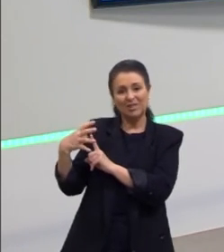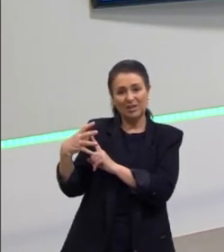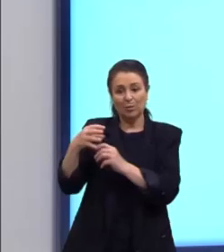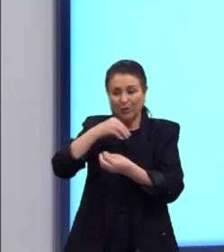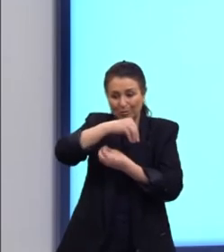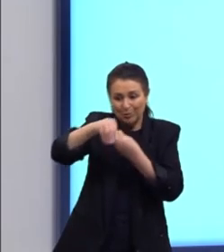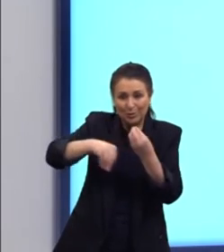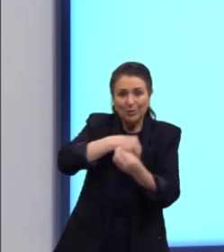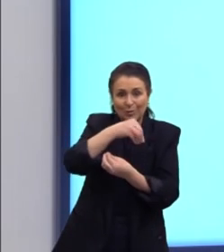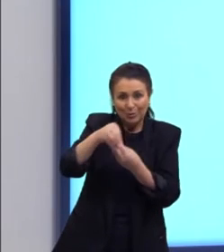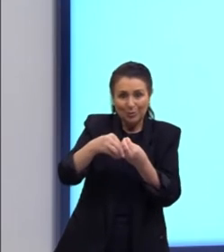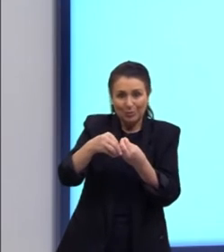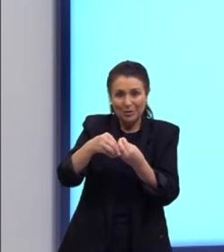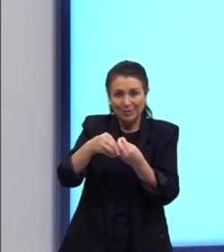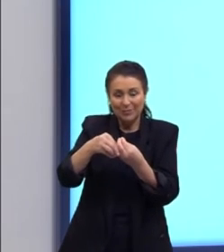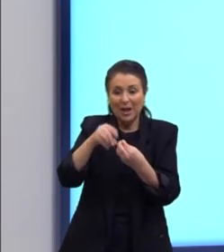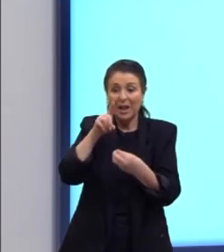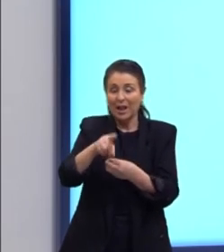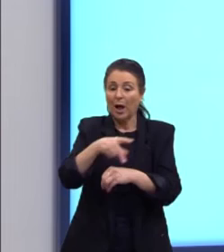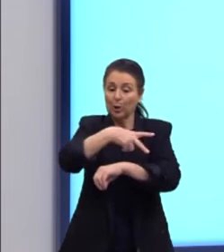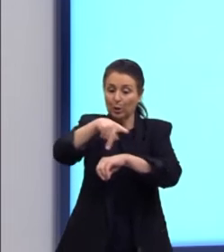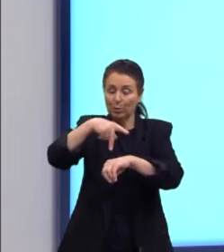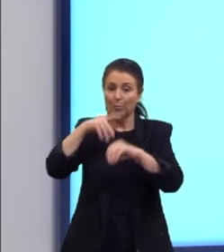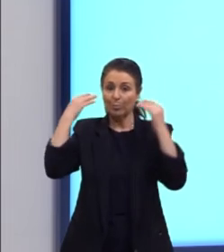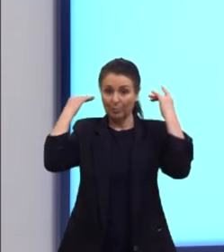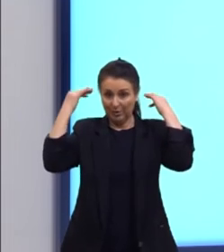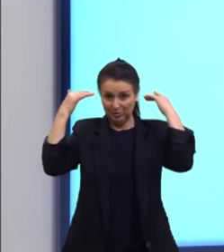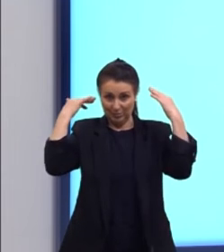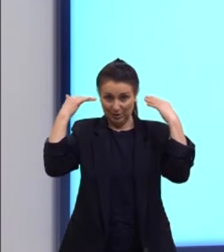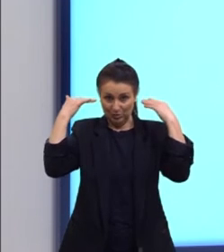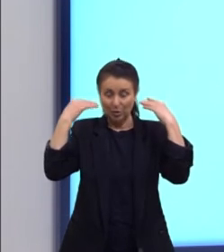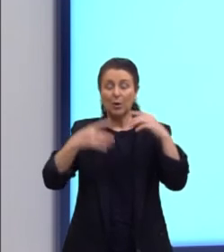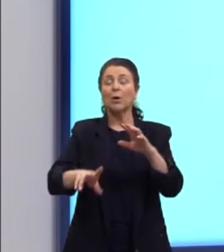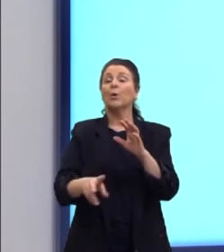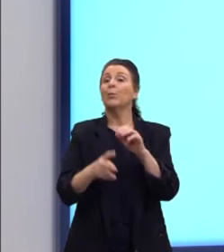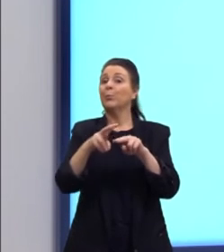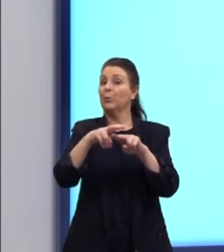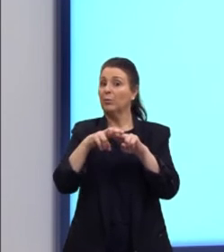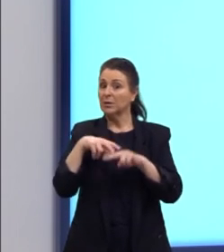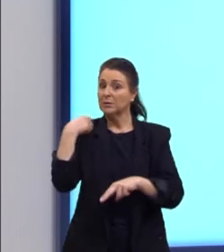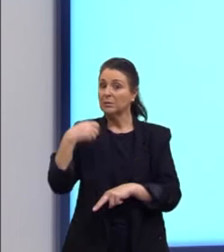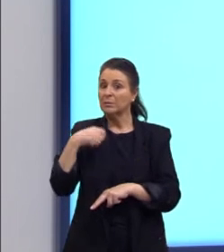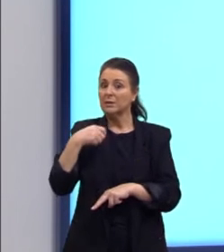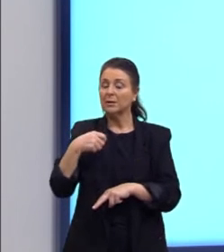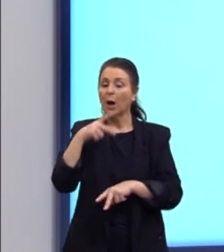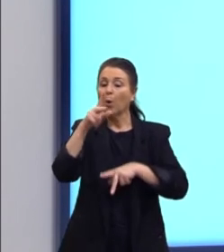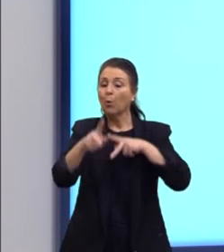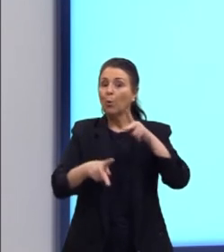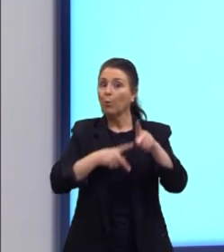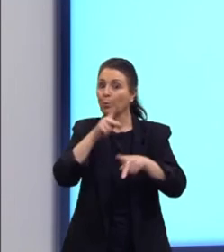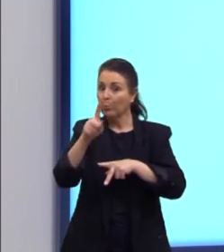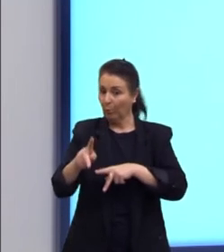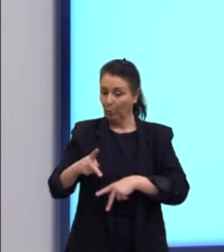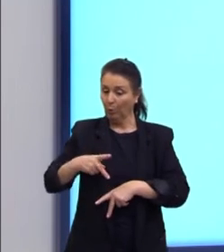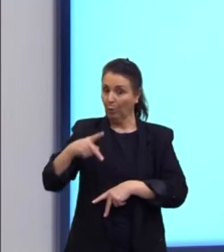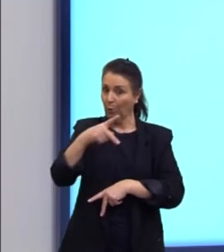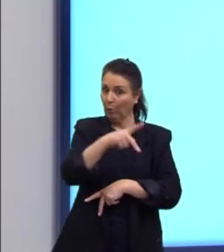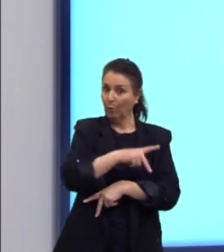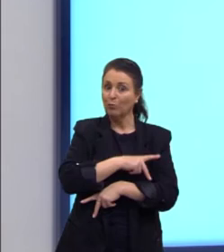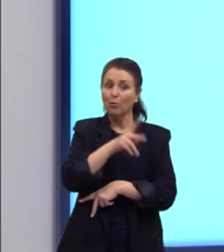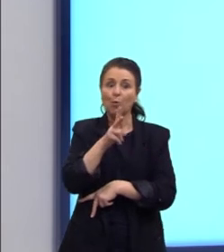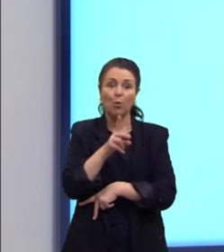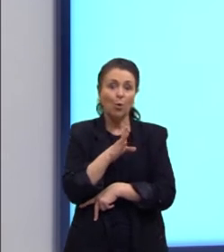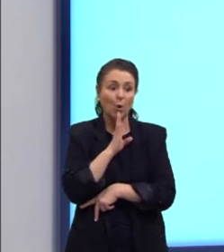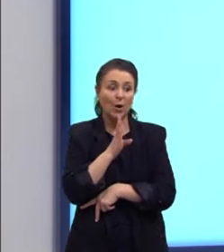dos Mortos no México. E por isso, a necessidade, a necessidade que o povo sente lá de cada vez mostrar